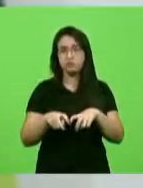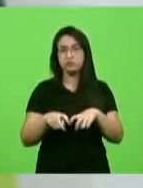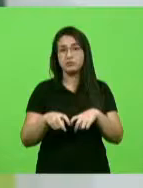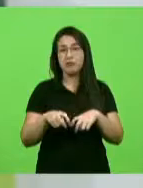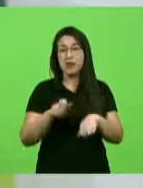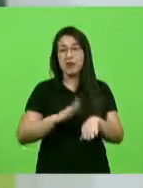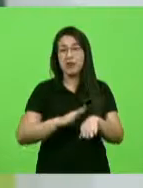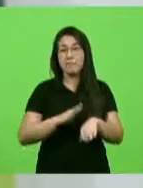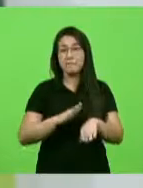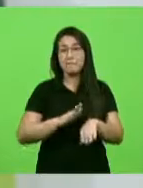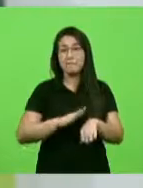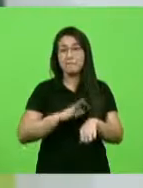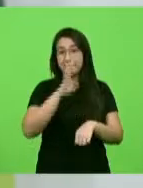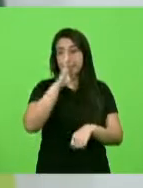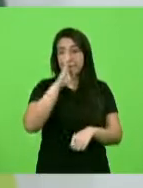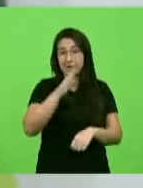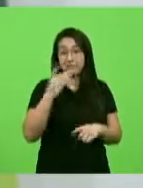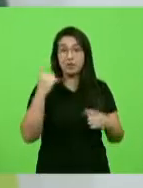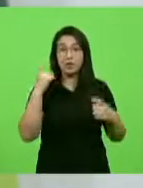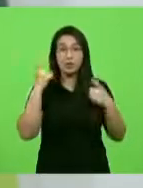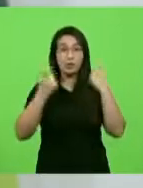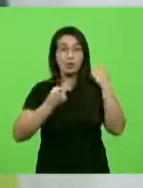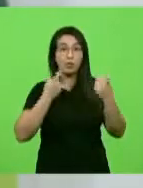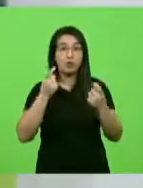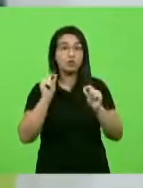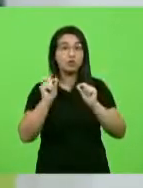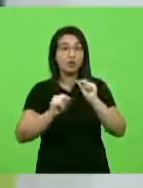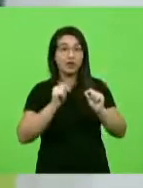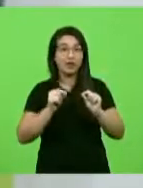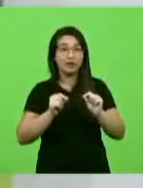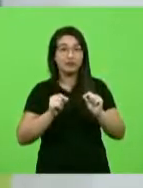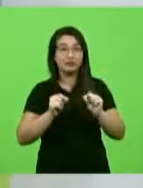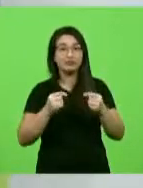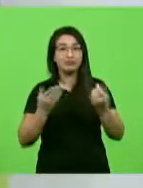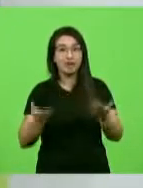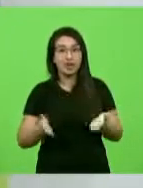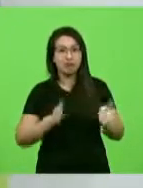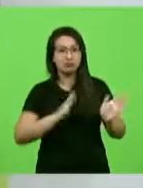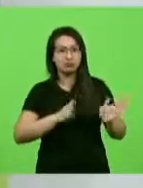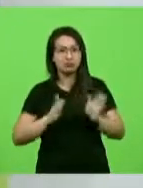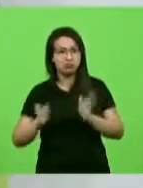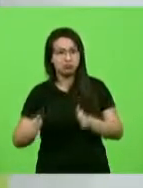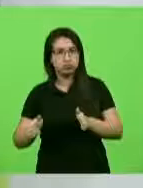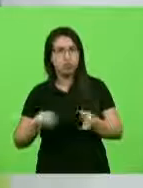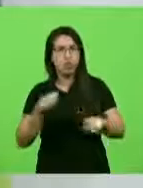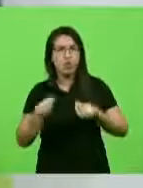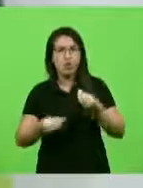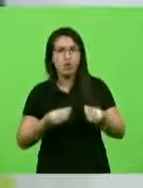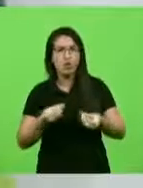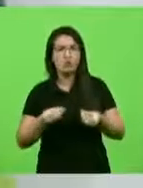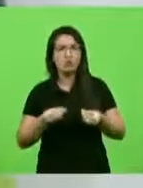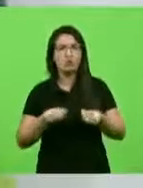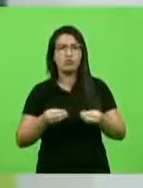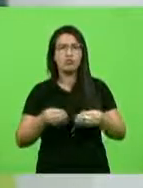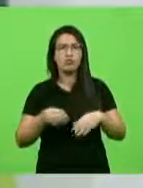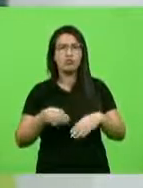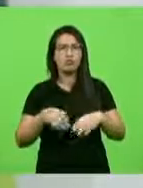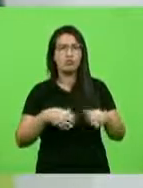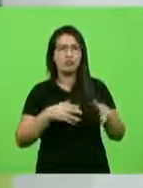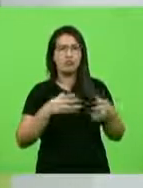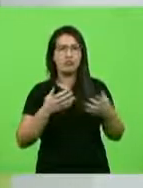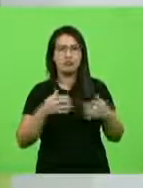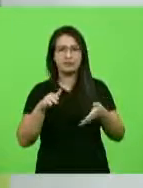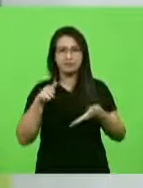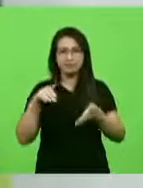maiores preocupações dele é a logística. Ele não pode entulhar o material que ele produz,